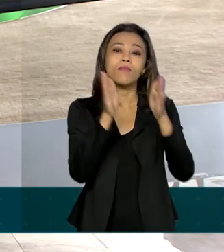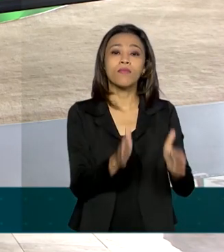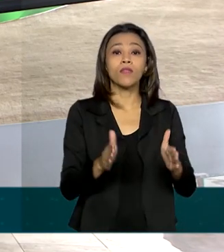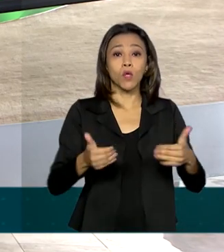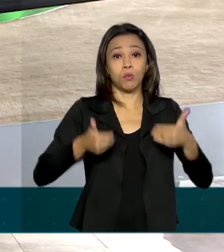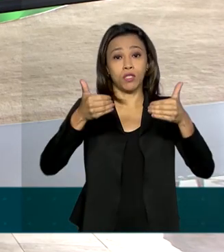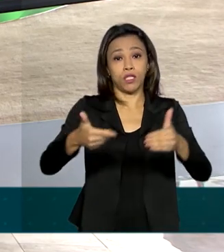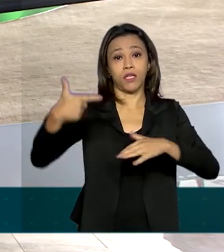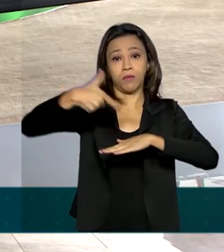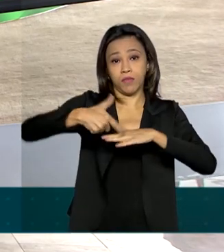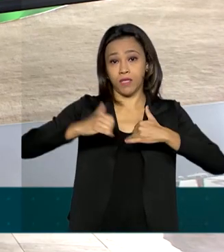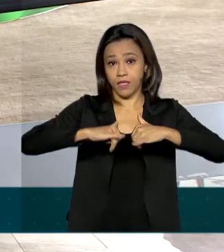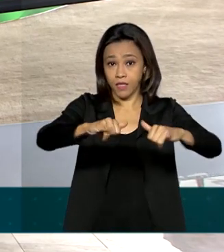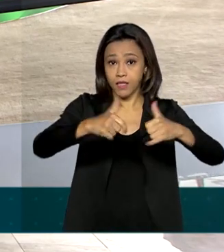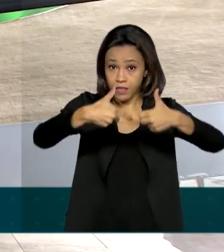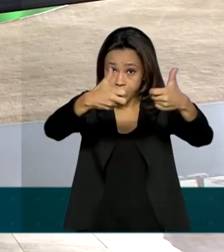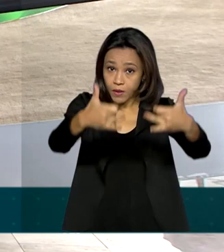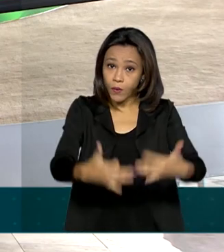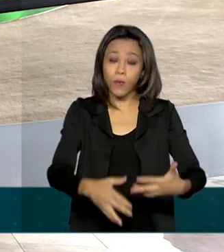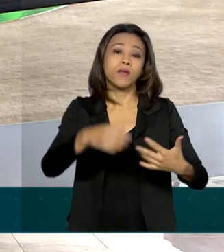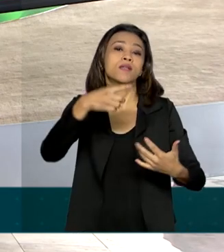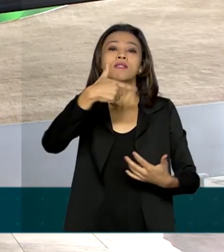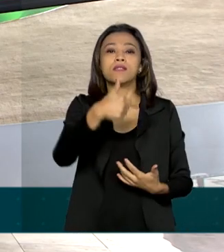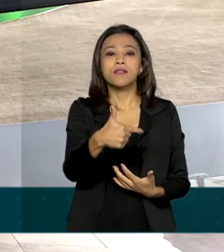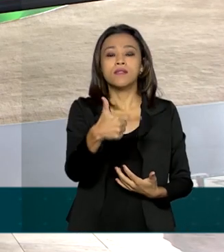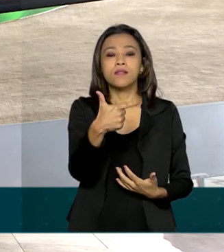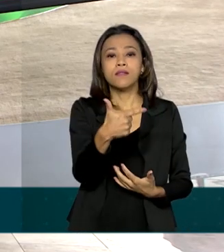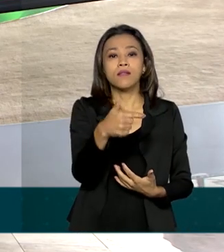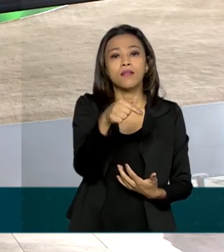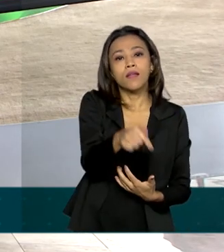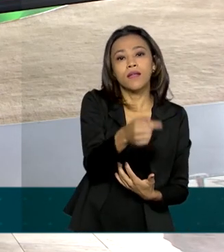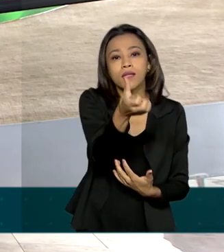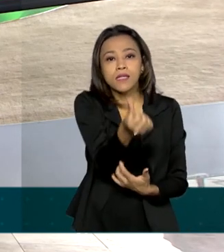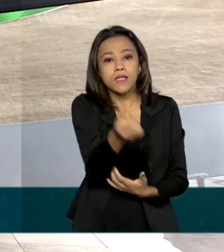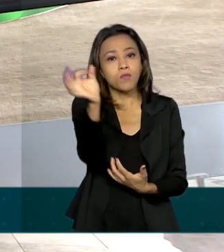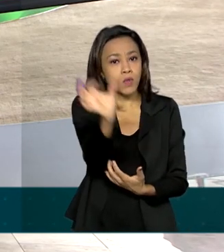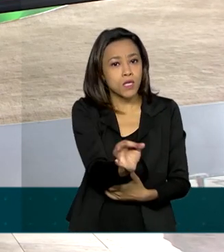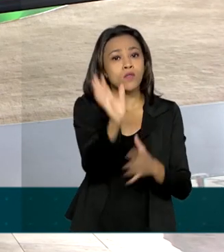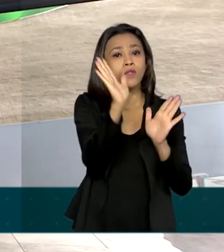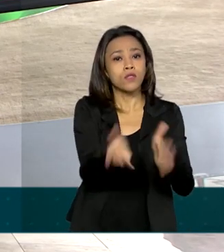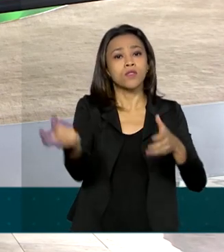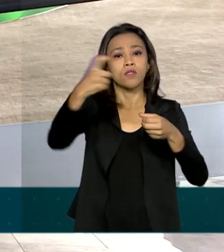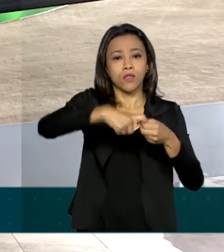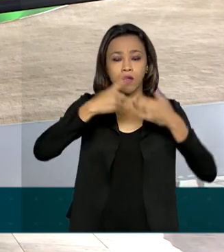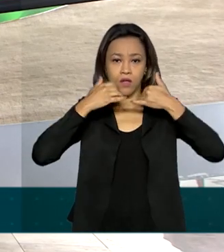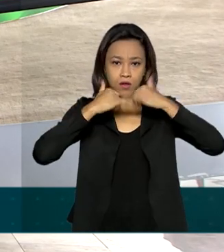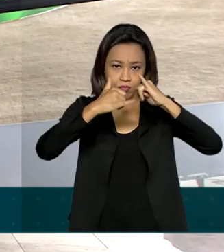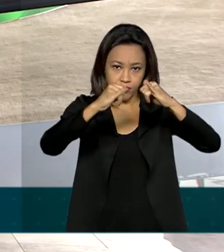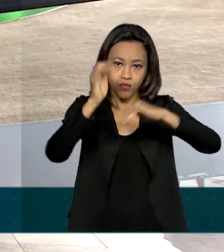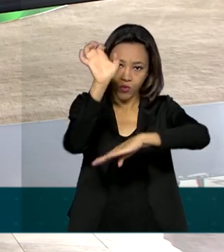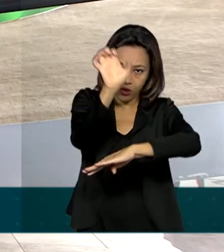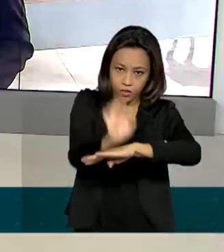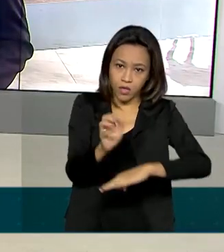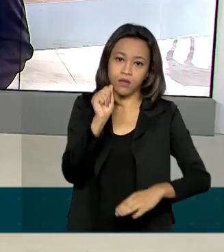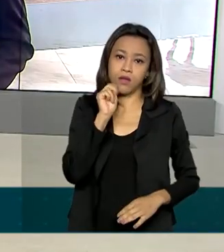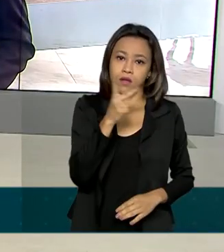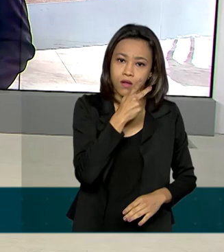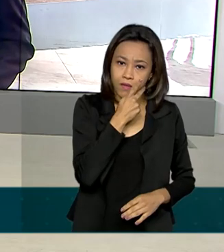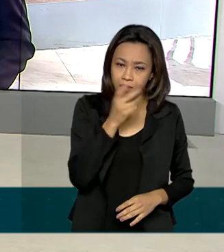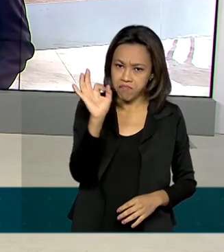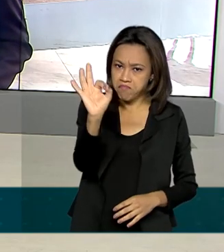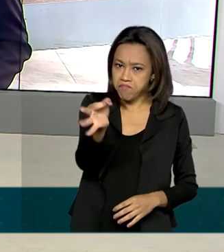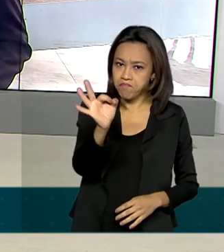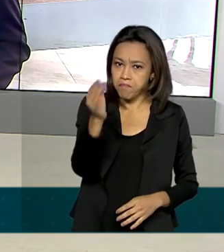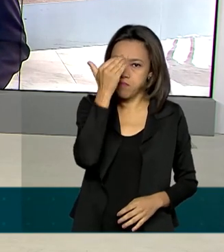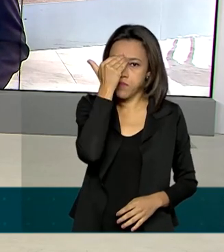Energia, 76% do serviço de fornecimento de energia foi retomado já no Estado. Com você, Renata. Perfeito, Glauco.